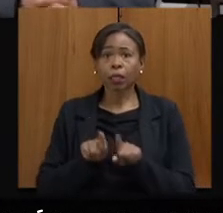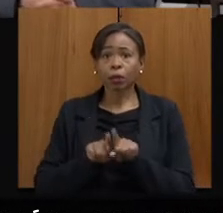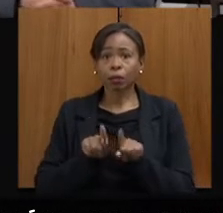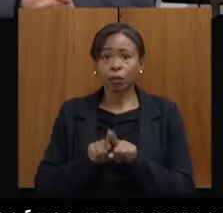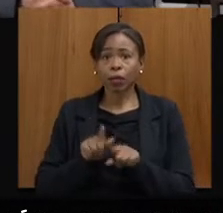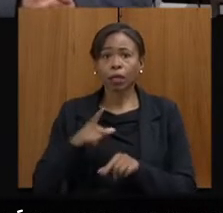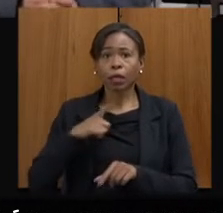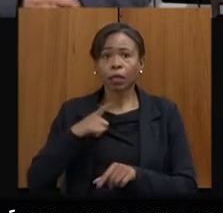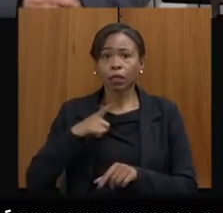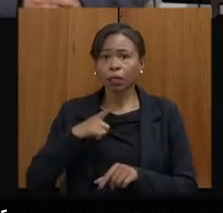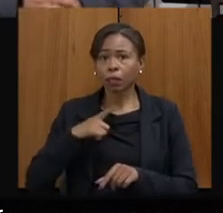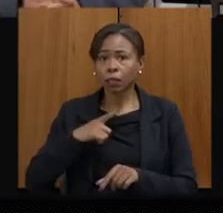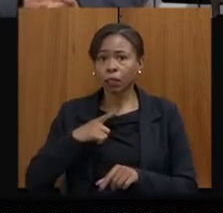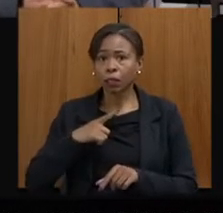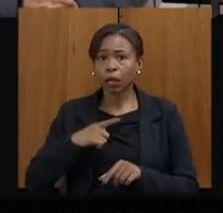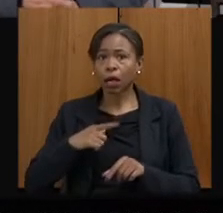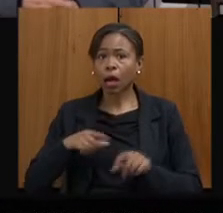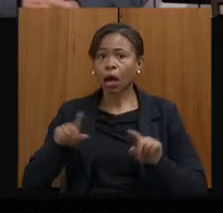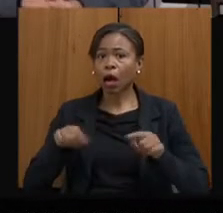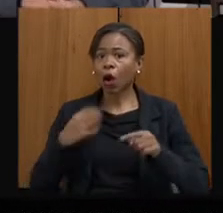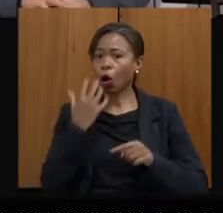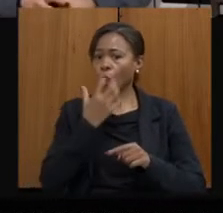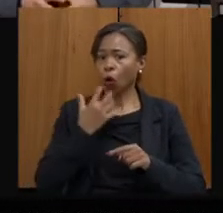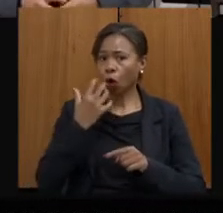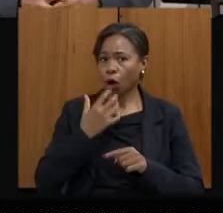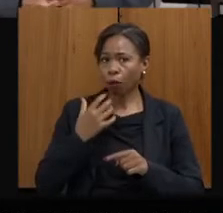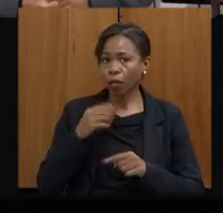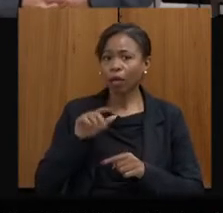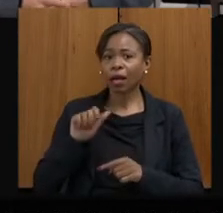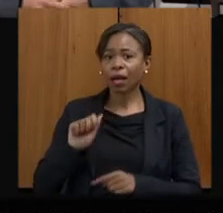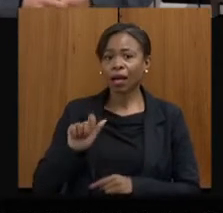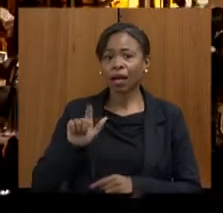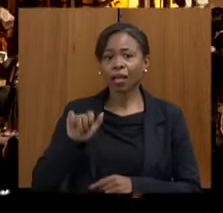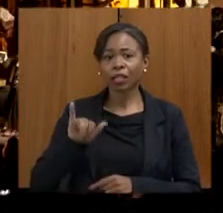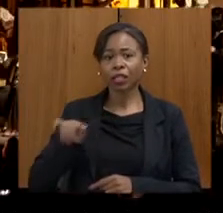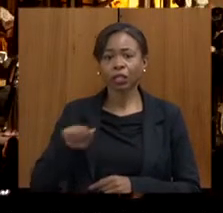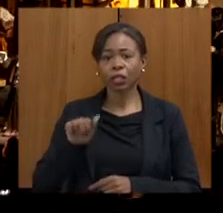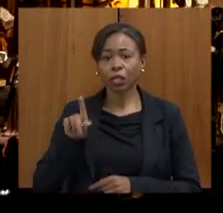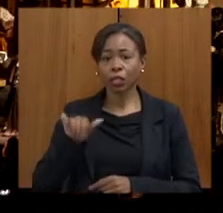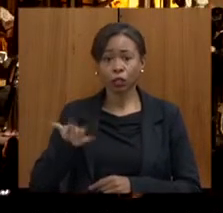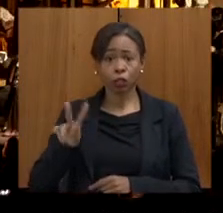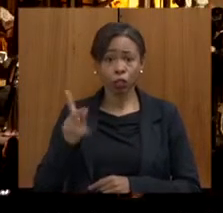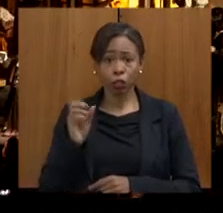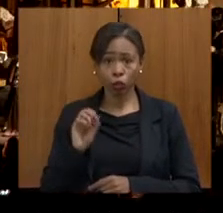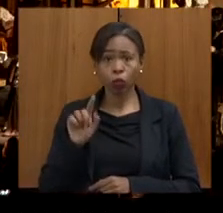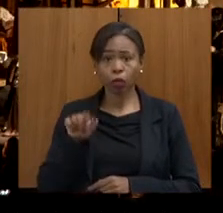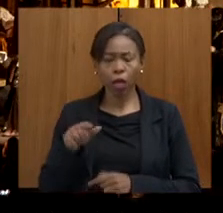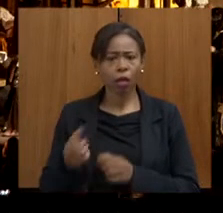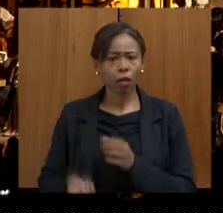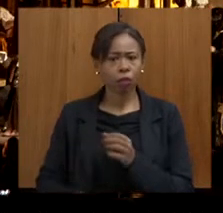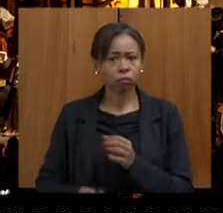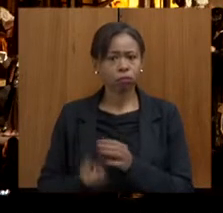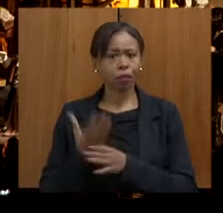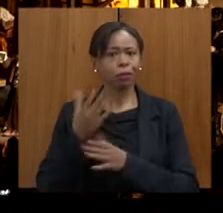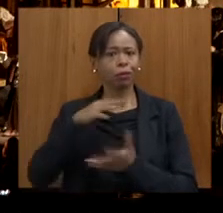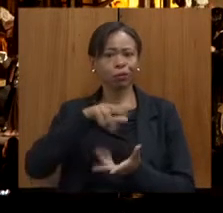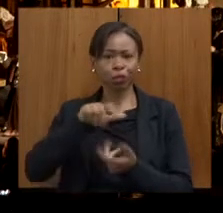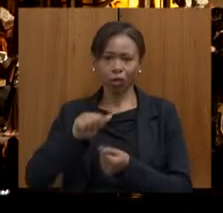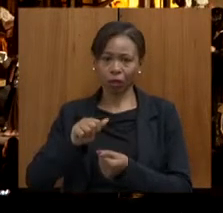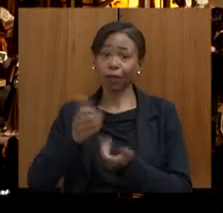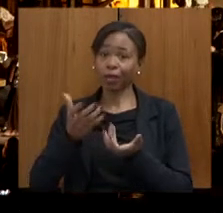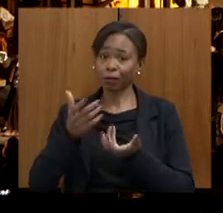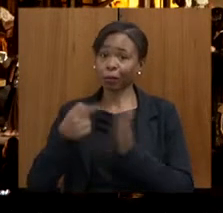Lejadinho, que foi um espetáculo com estreia mundial, nós pretendemos que ela vá a outras cidades,